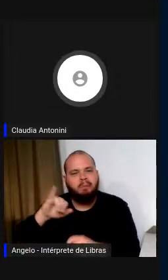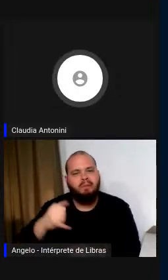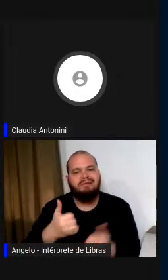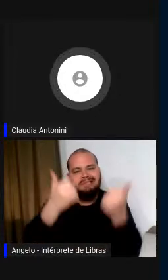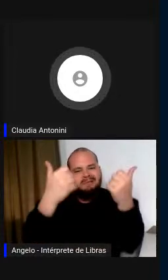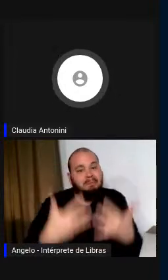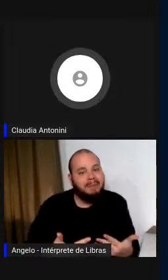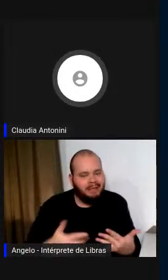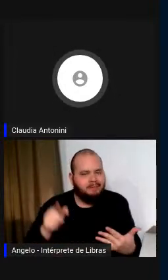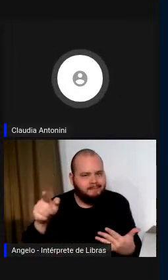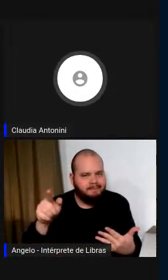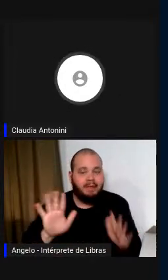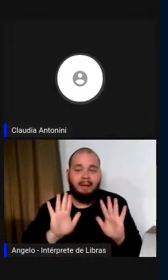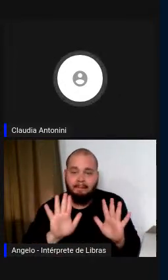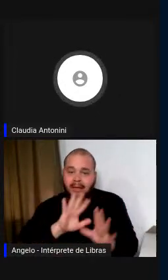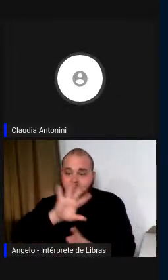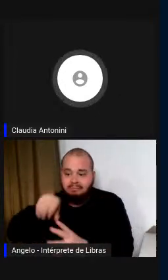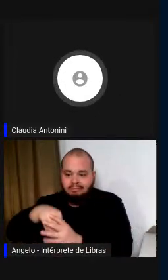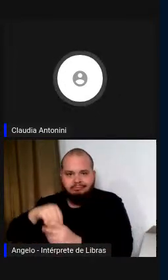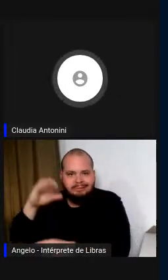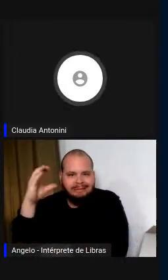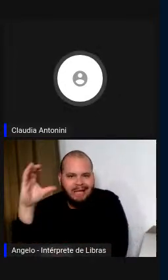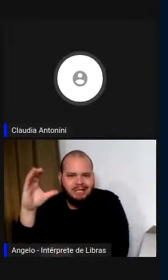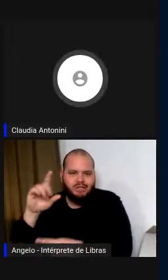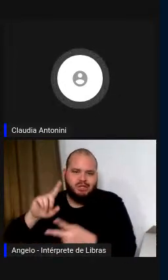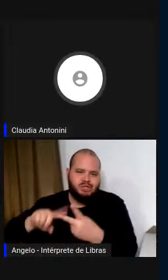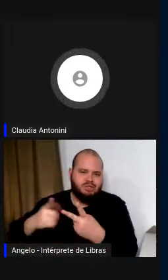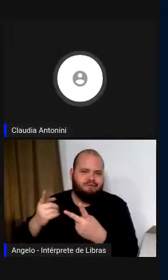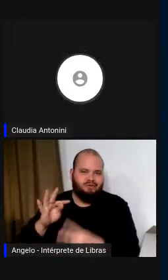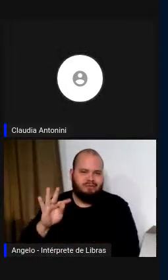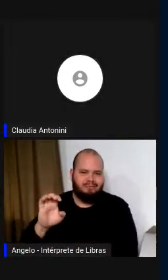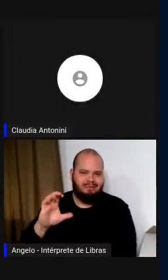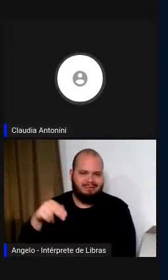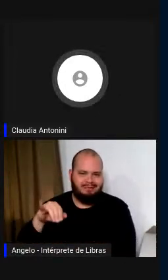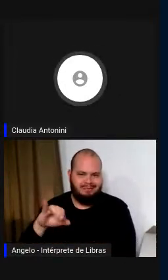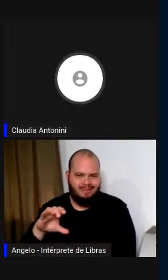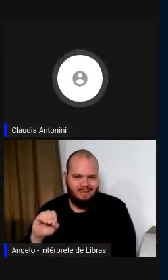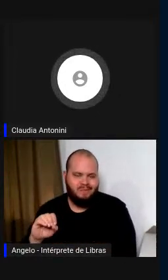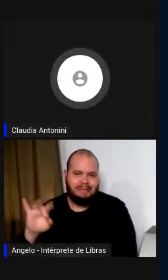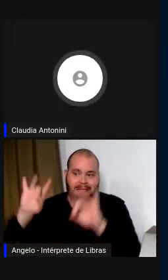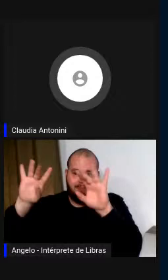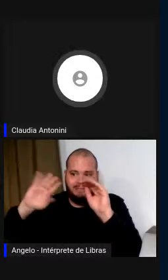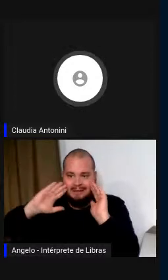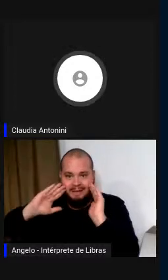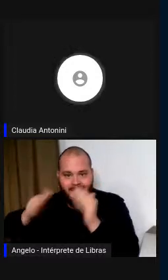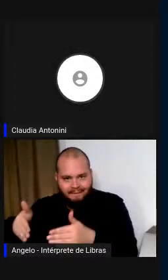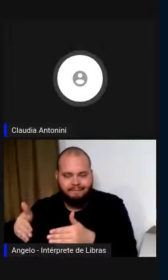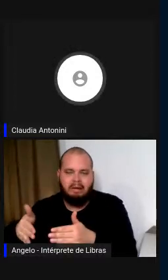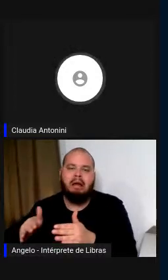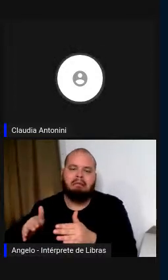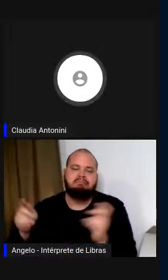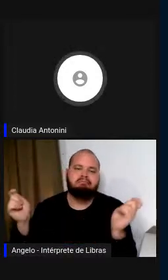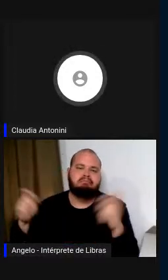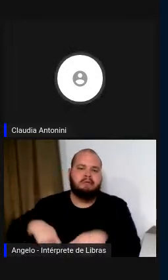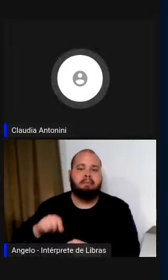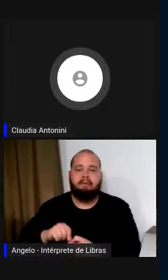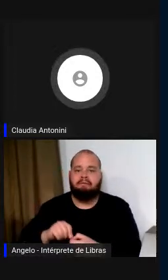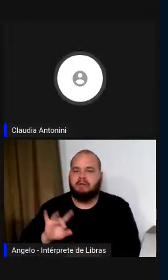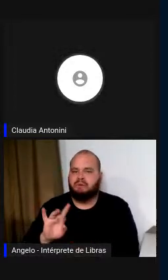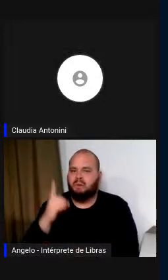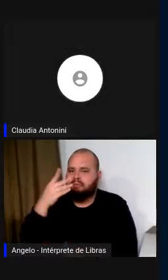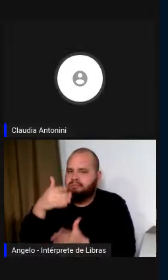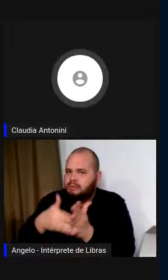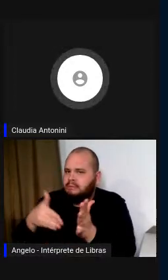em âmbito científico, em âmbito técnico, obviamente, pode-se fazer somente até um certo